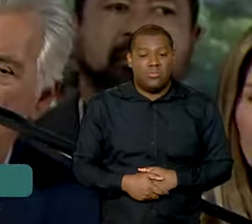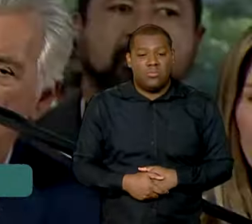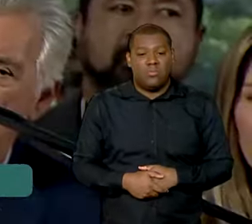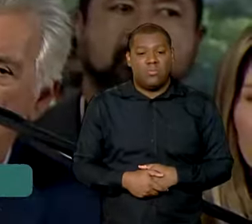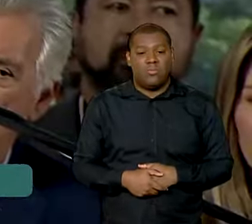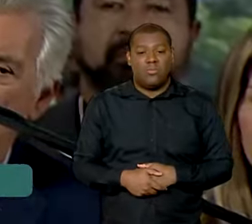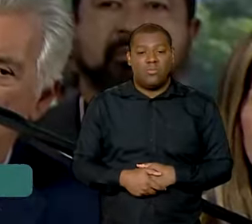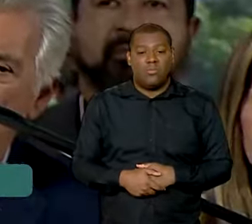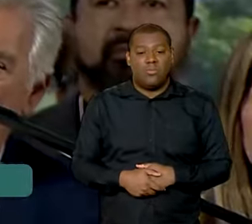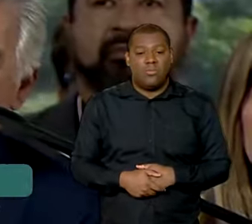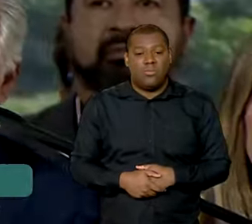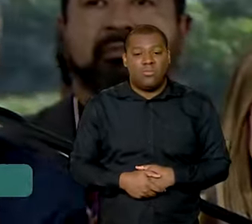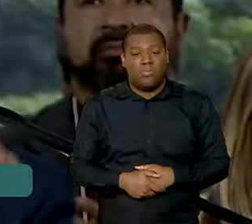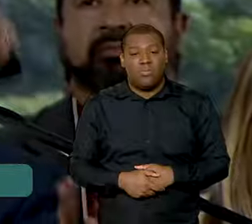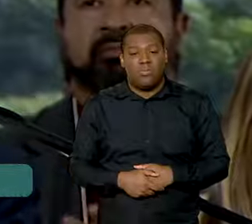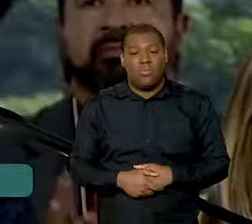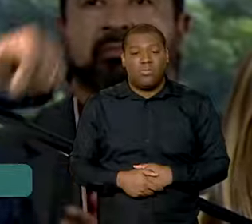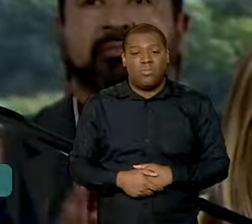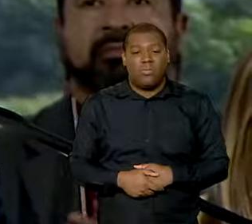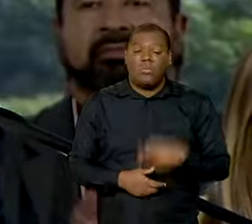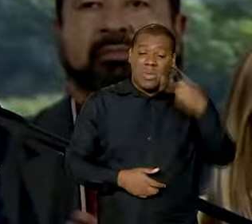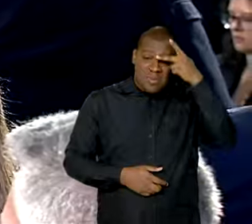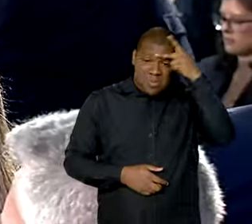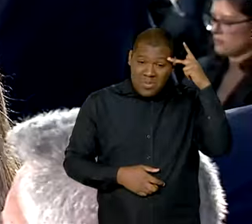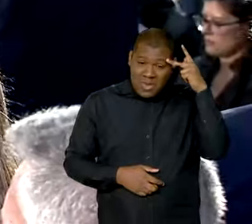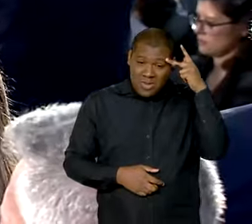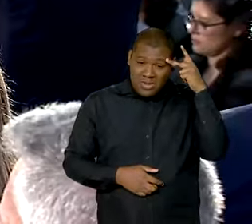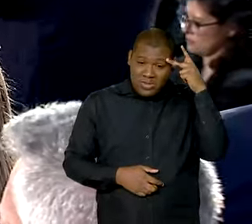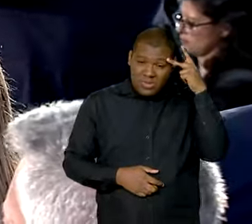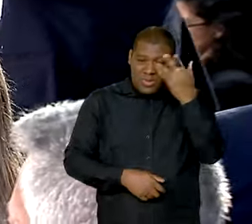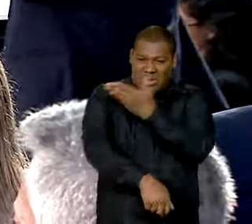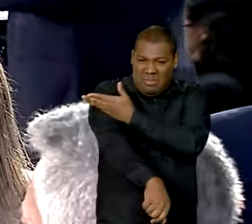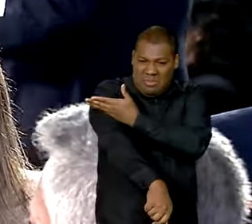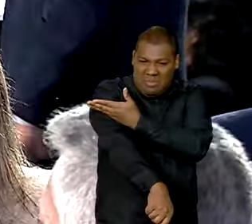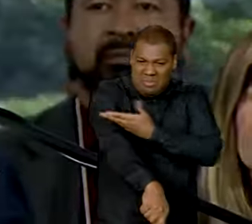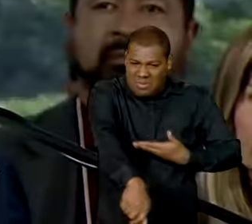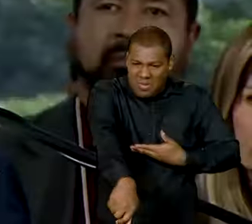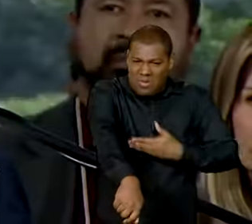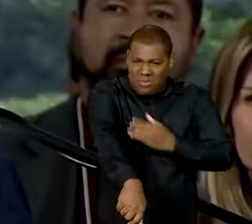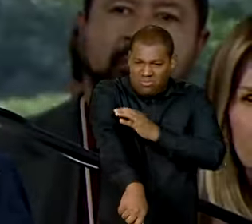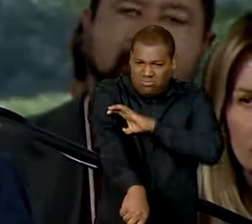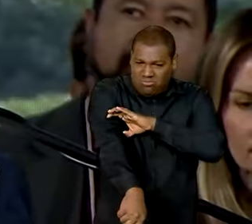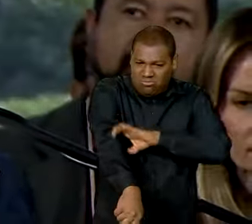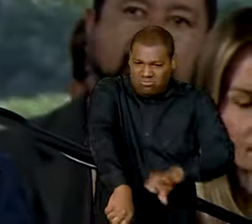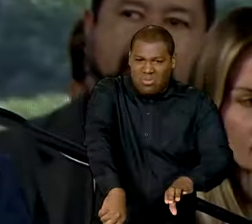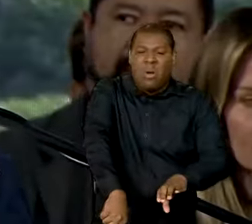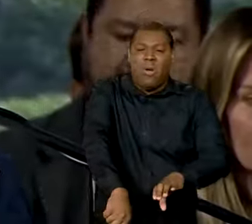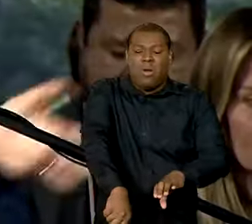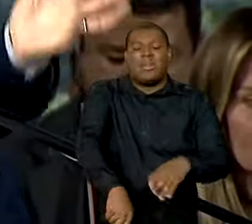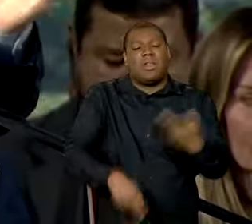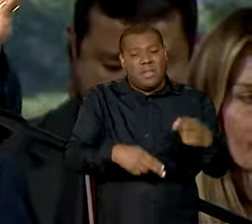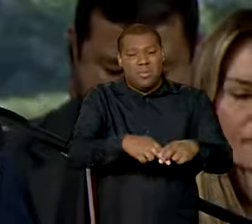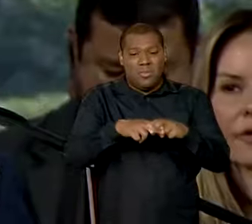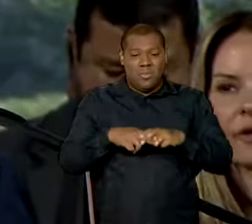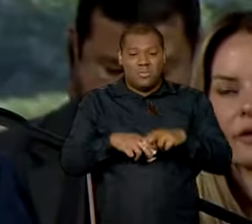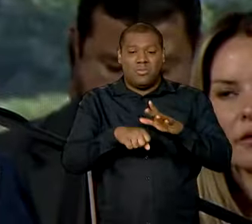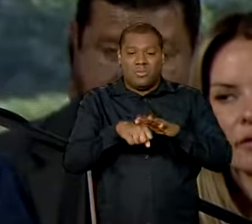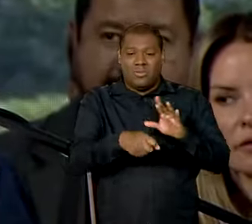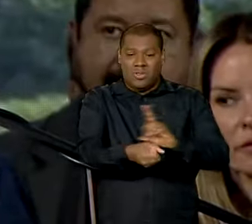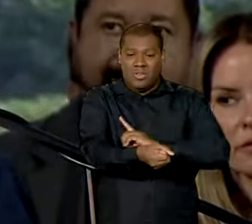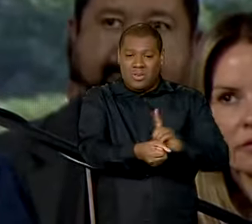As pessoas que amam a punta, uma perna, um braço por causa da diabetes não vão precisar mais, porque a Bion